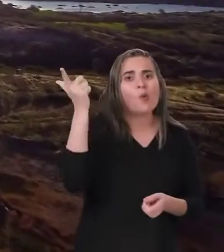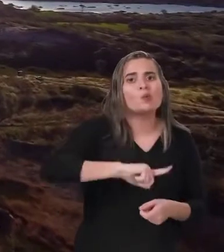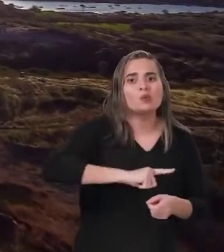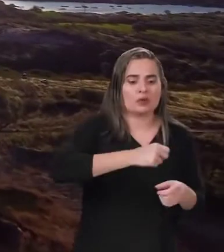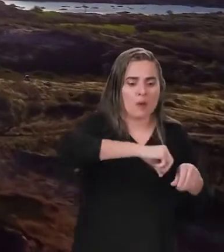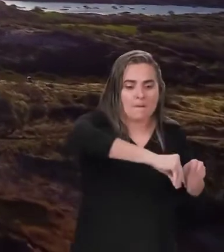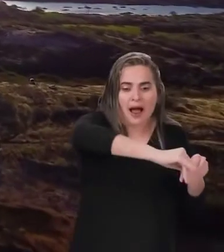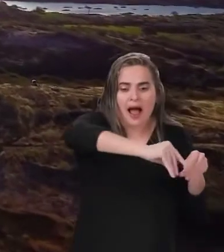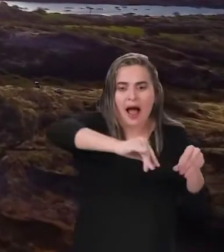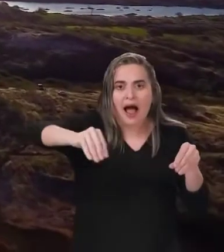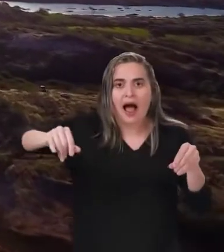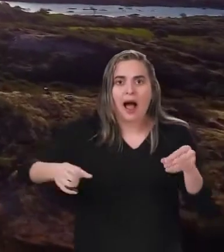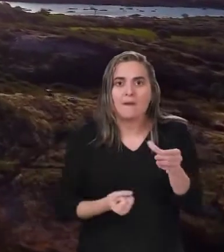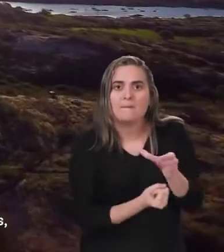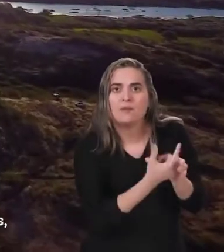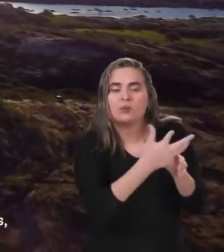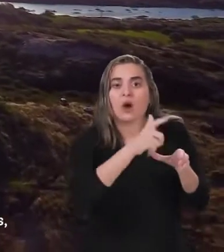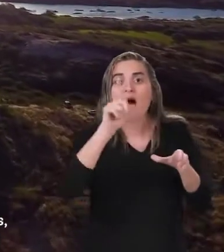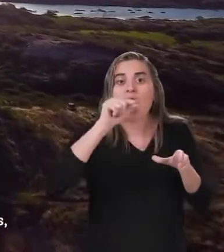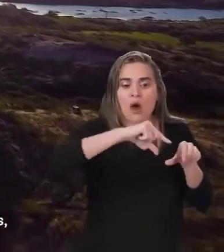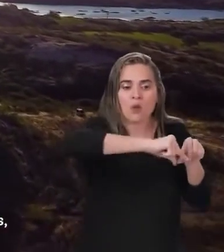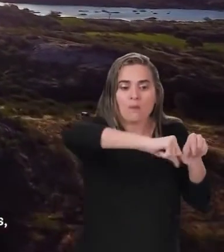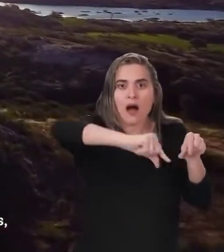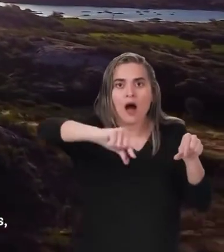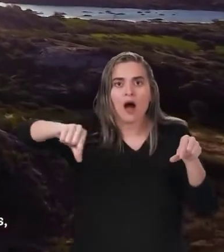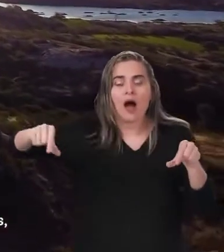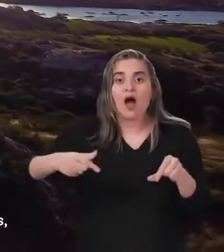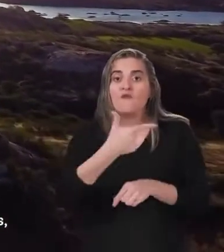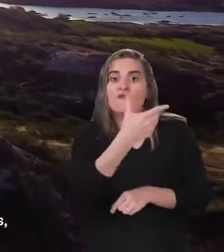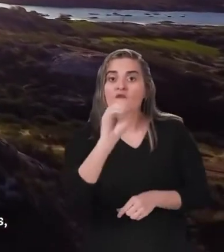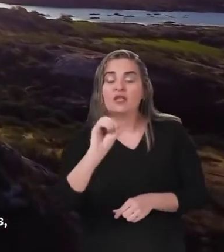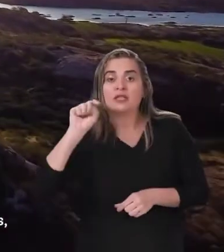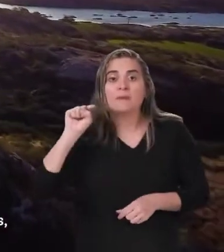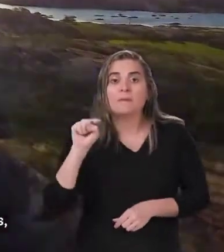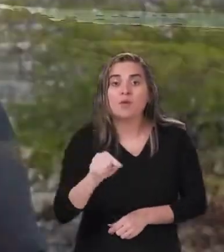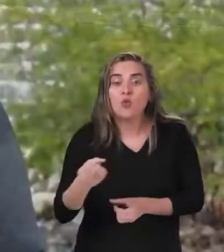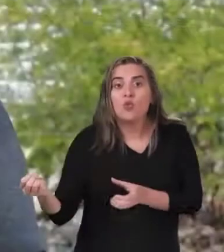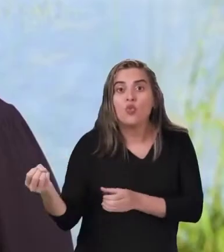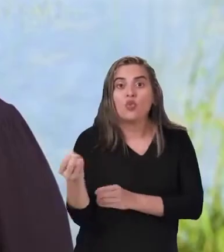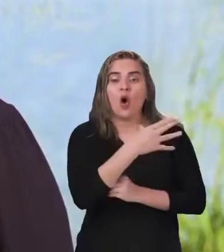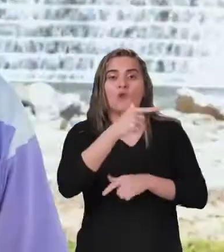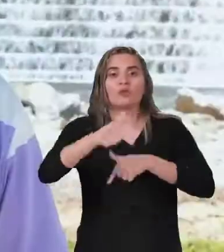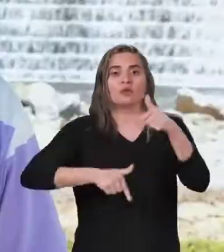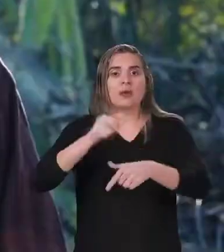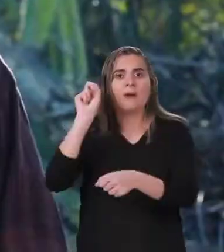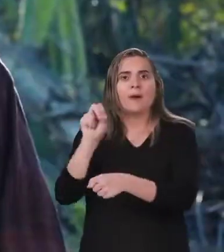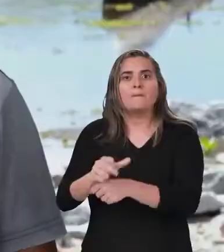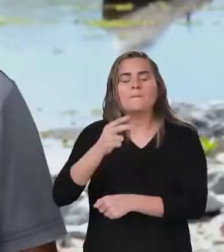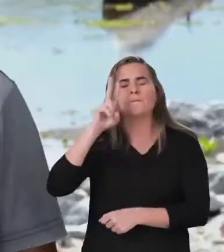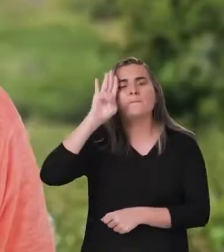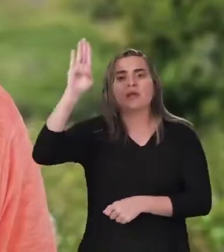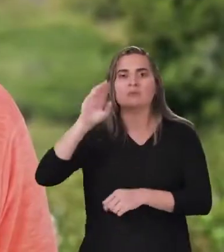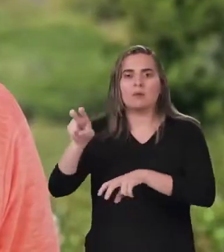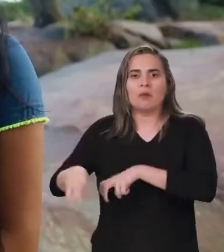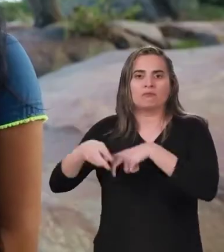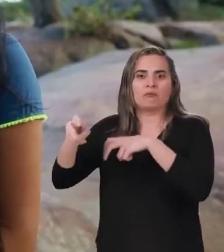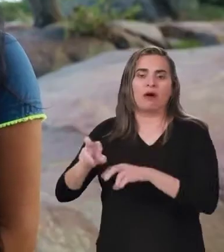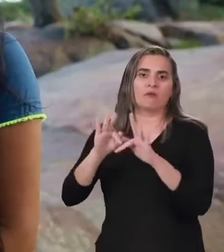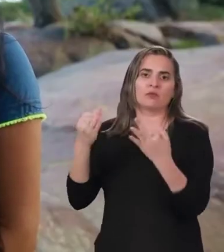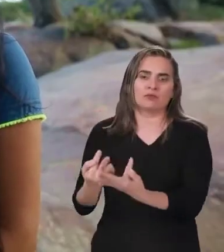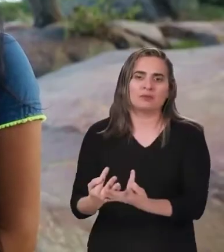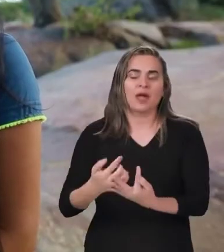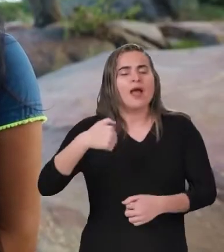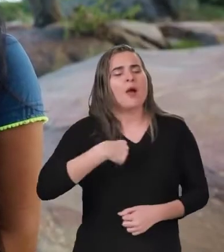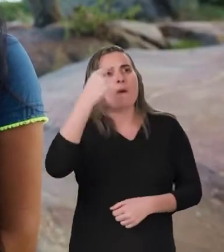mais 10 mil hectares na região, podendo criar até 20 mil novos empregos, principalmente na agricultura familiar. Estou